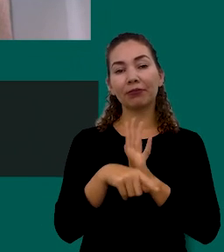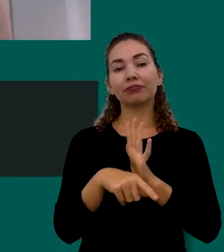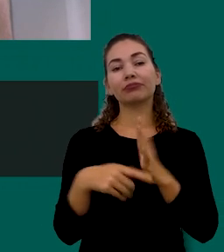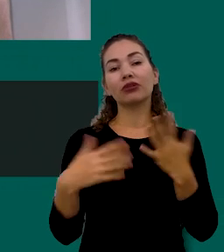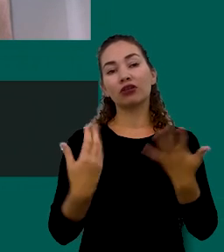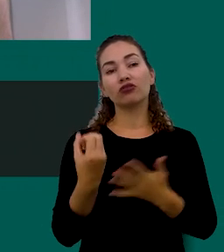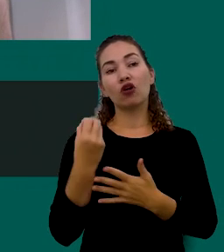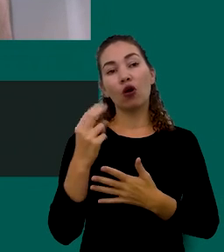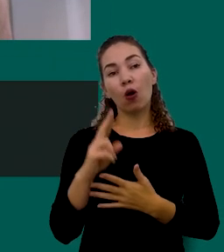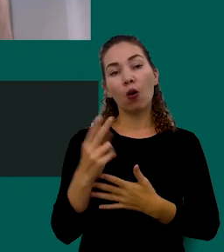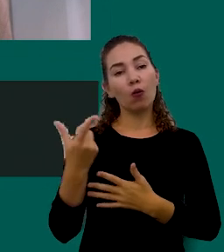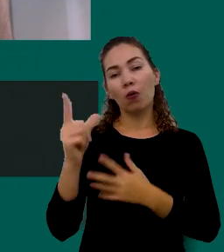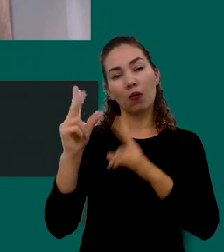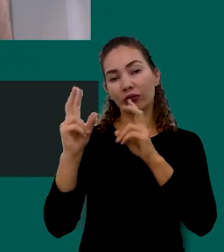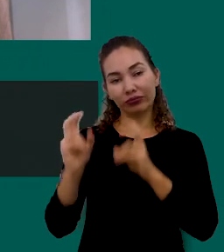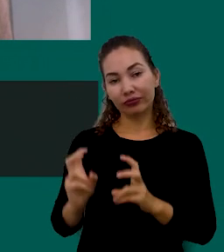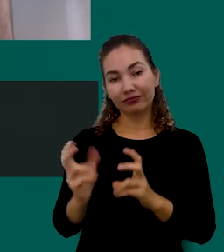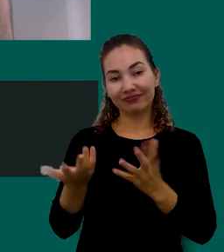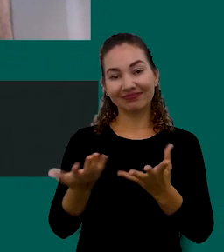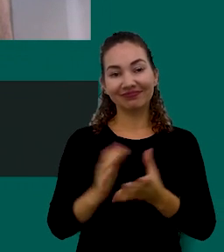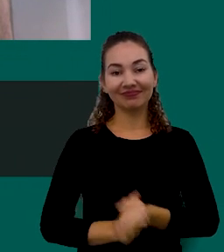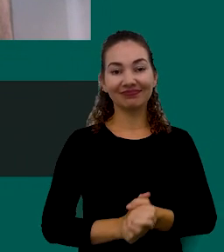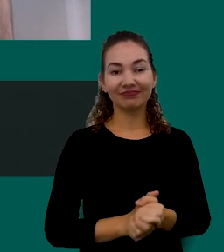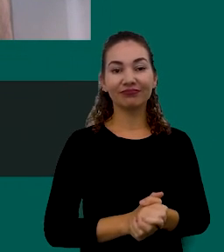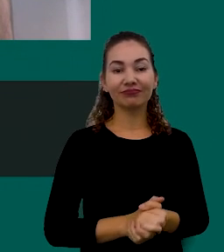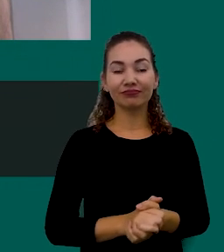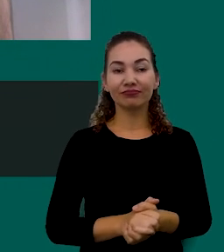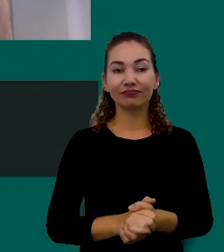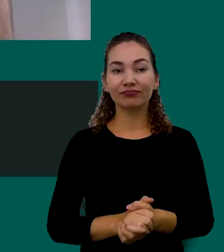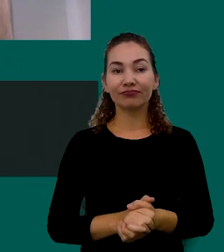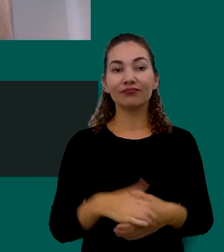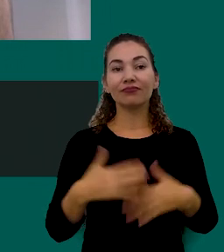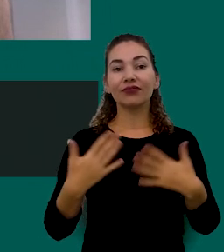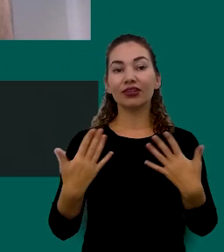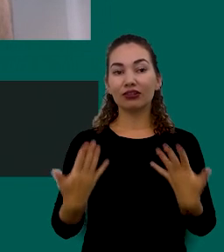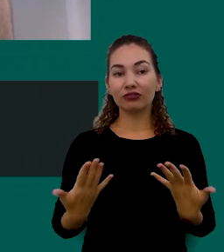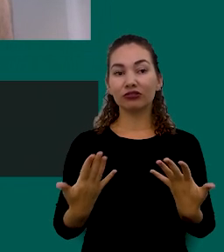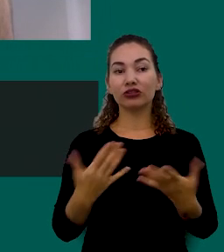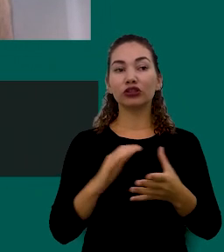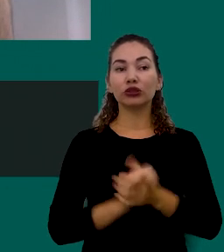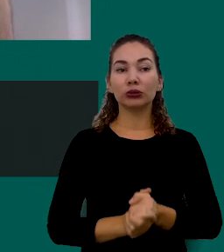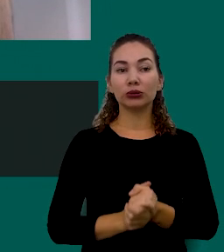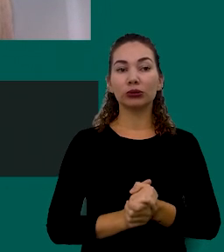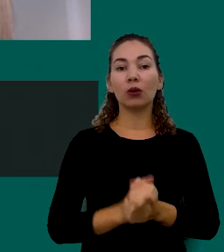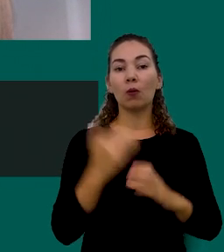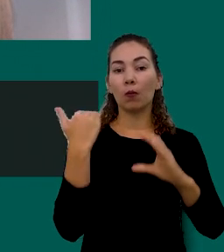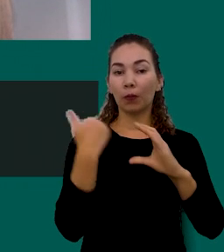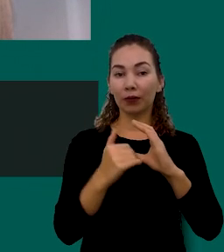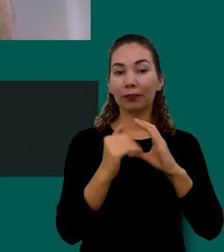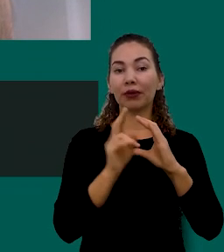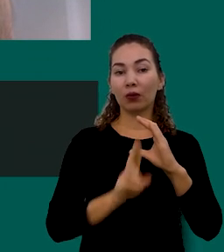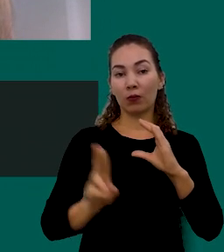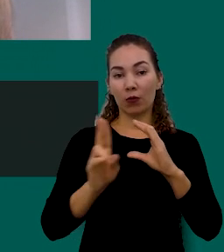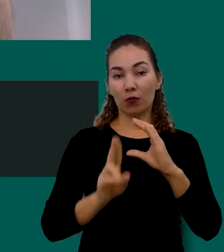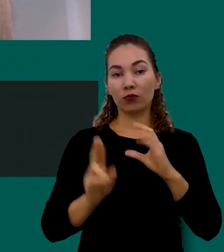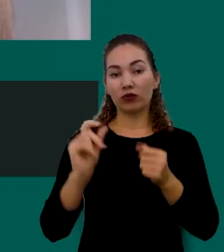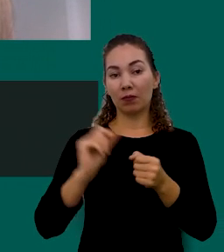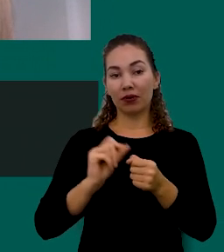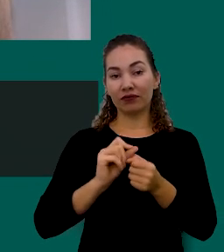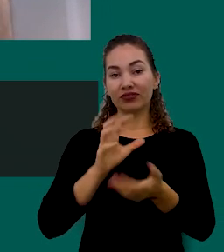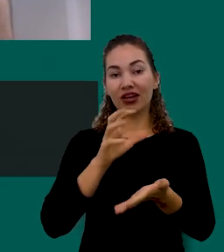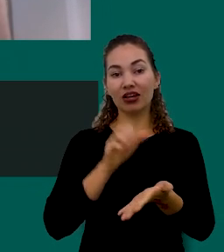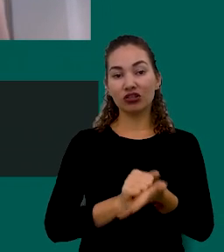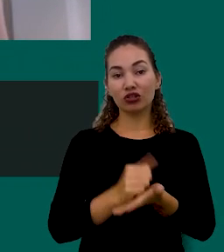Ou Demais Demandas Tá Bem Então O Canal É O E-mail Ok Para Fazer